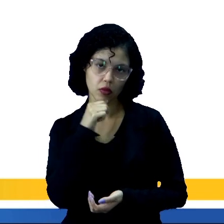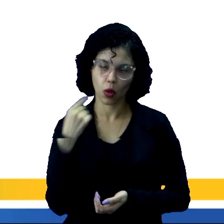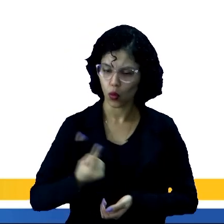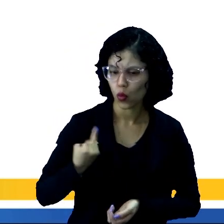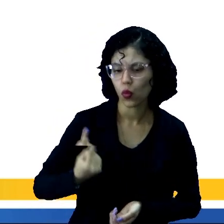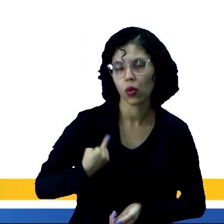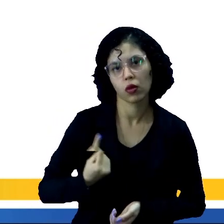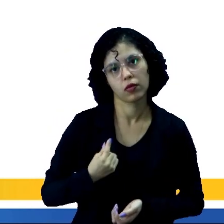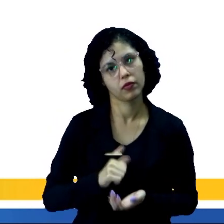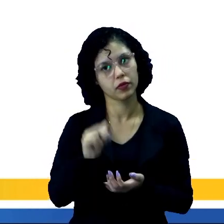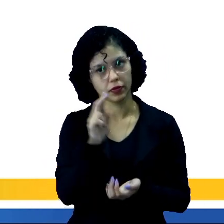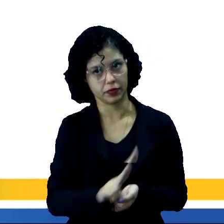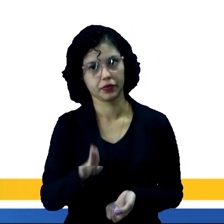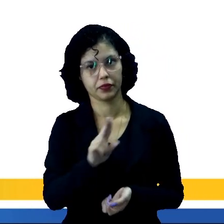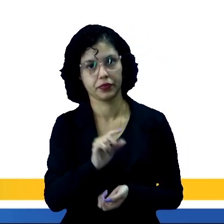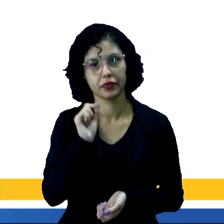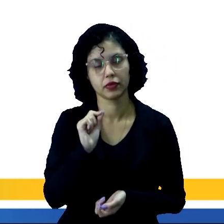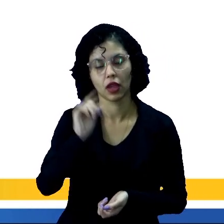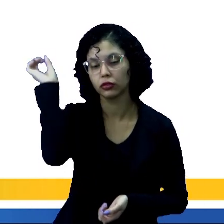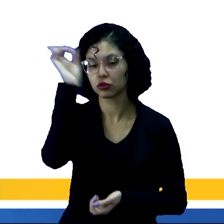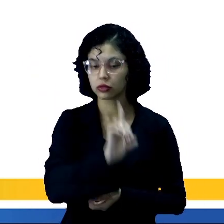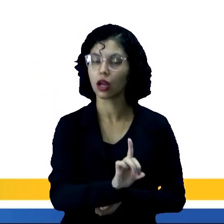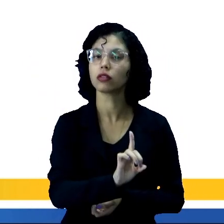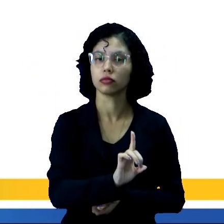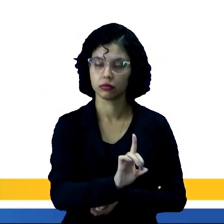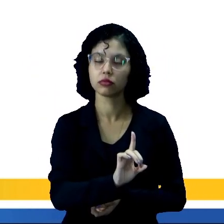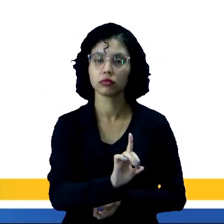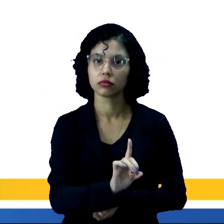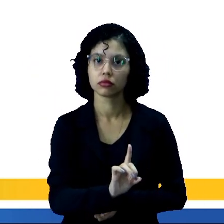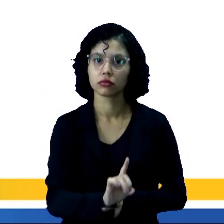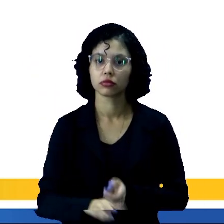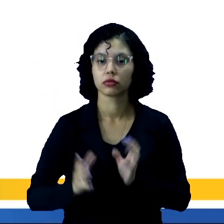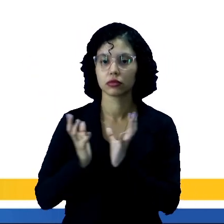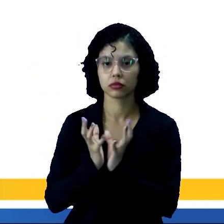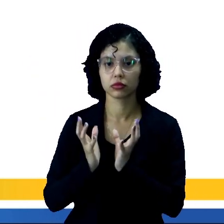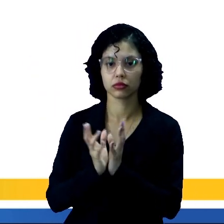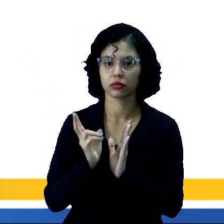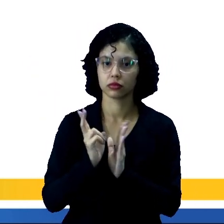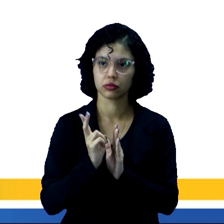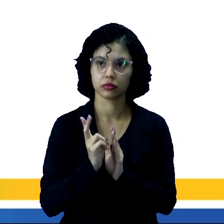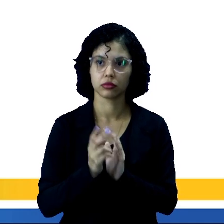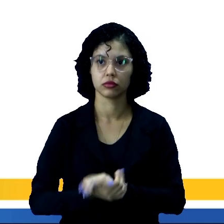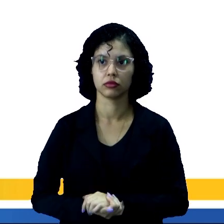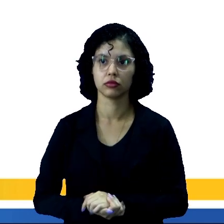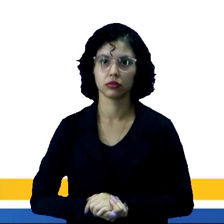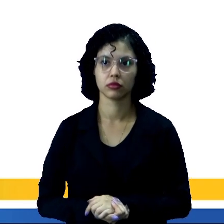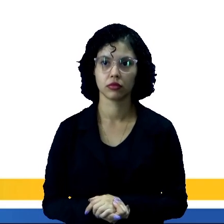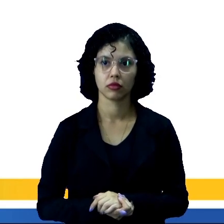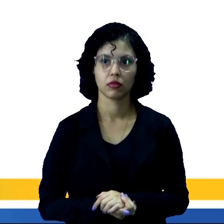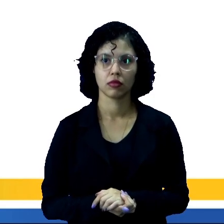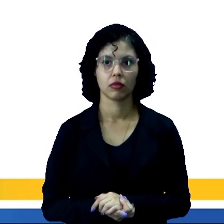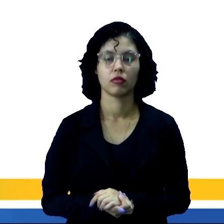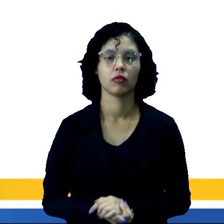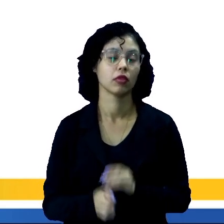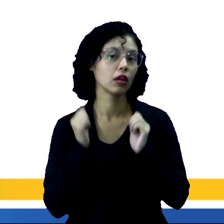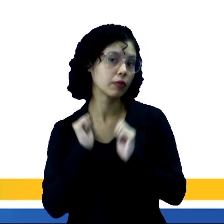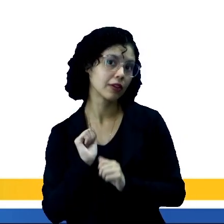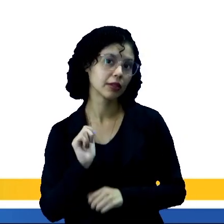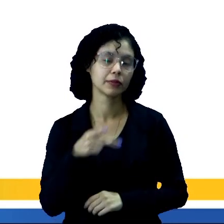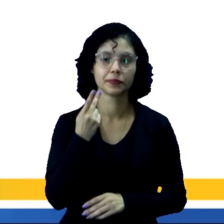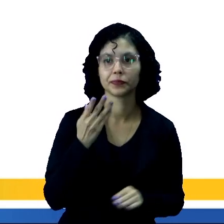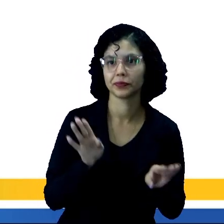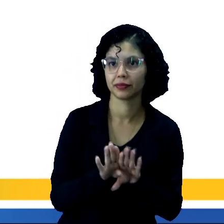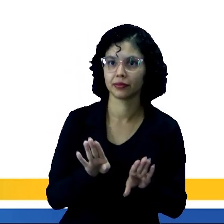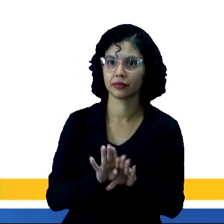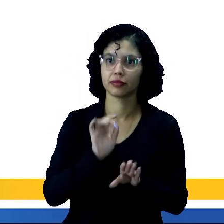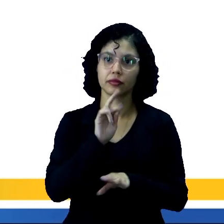único uso delas seria por direito, né? De comunidades indígenas, tá certo? E nós podemos falar então